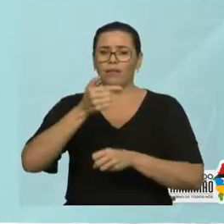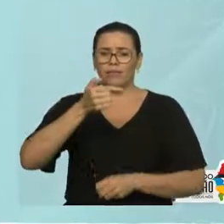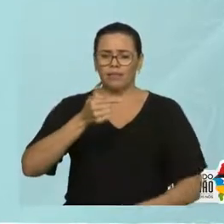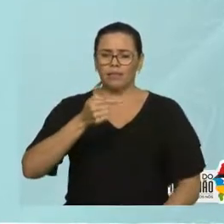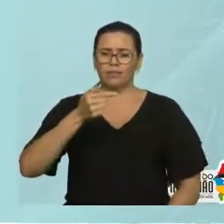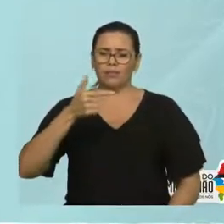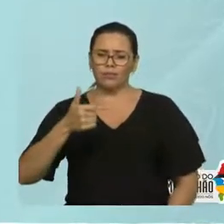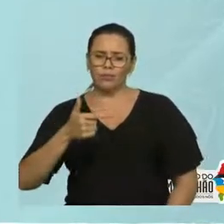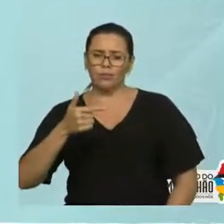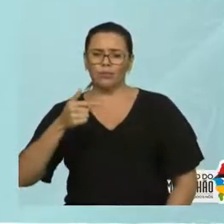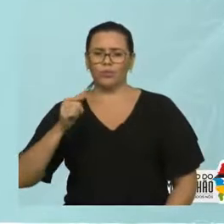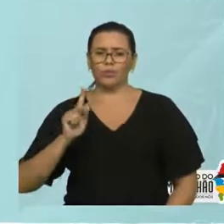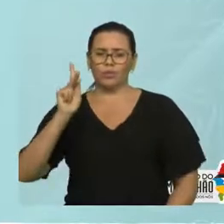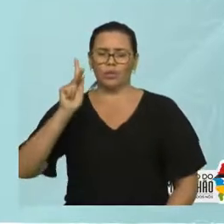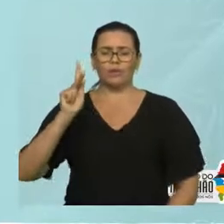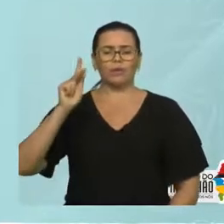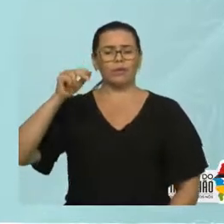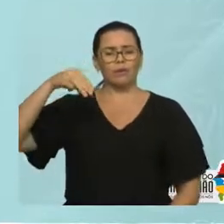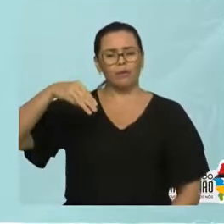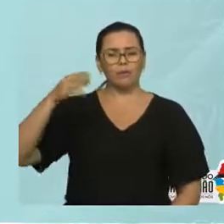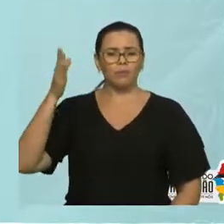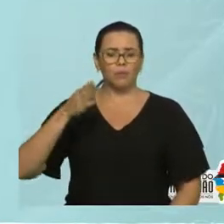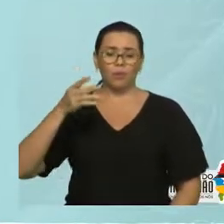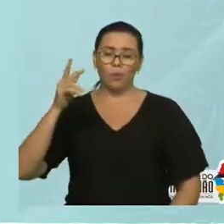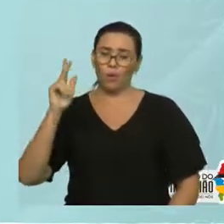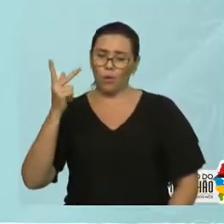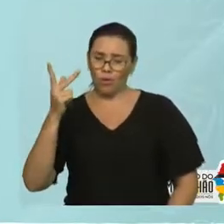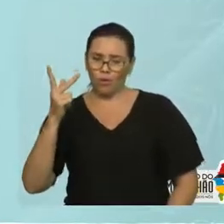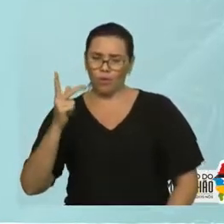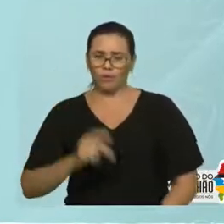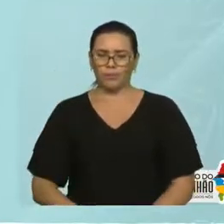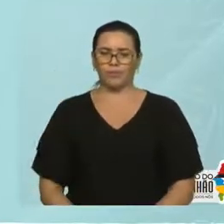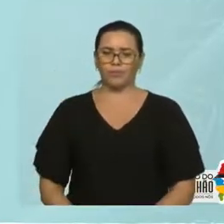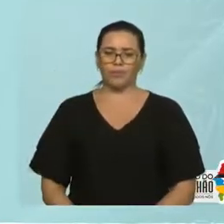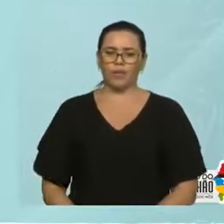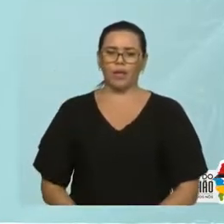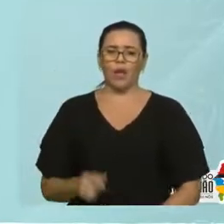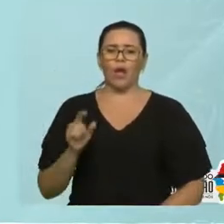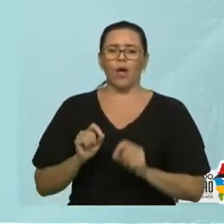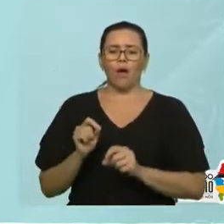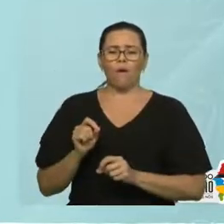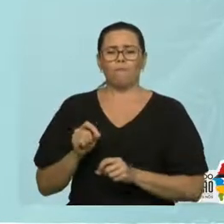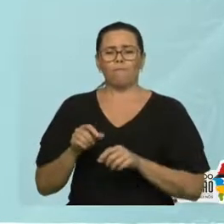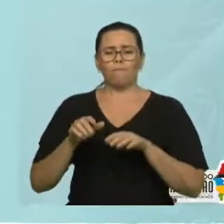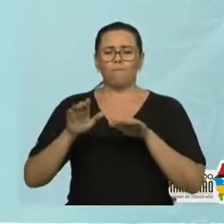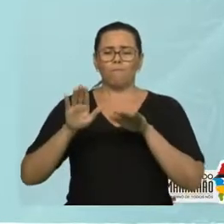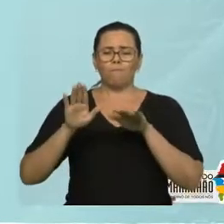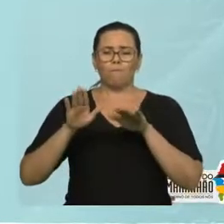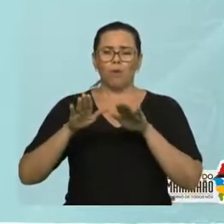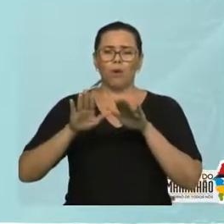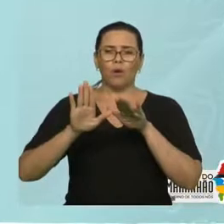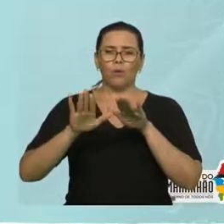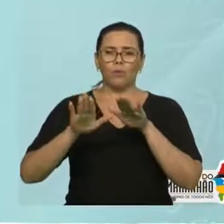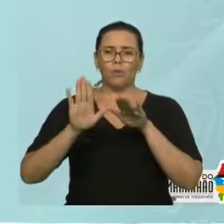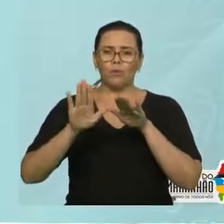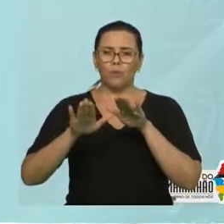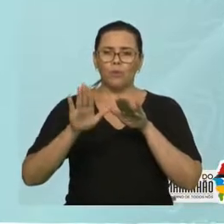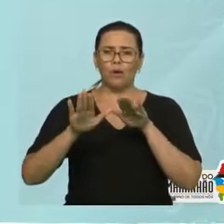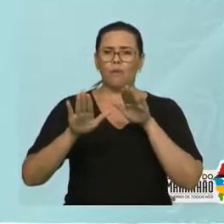e fazendo com que o carro pare em 10 segundos, a força aplicada ao carro pelos freios vale em newtons quanto? Quanto é que essa força